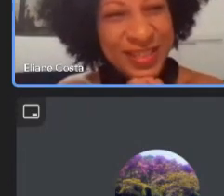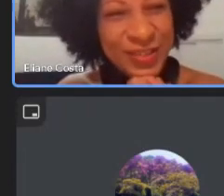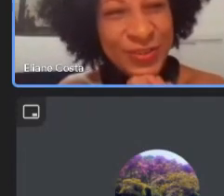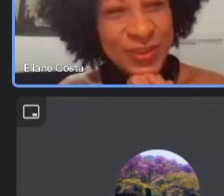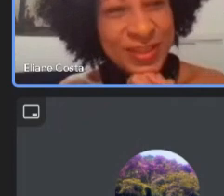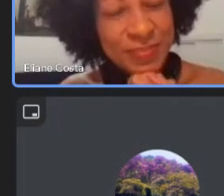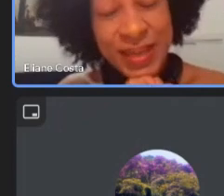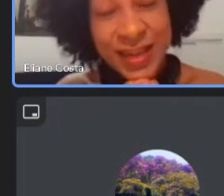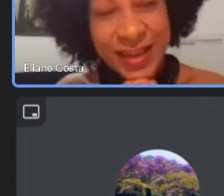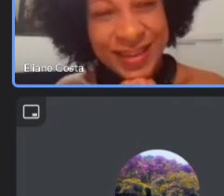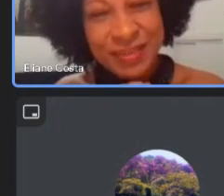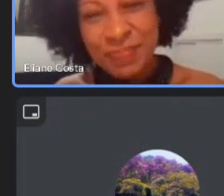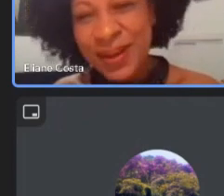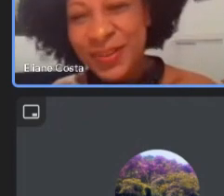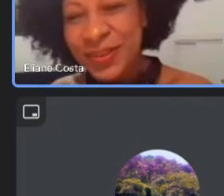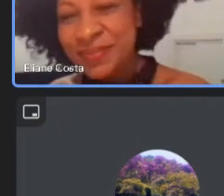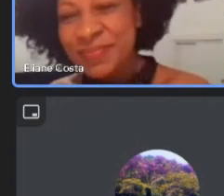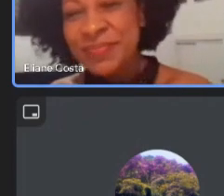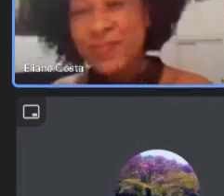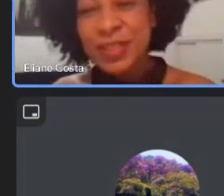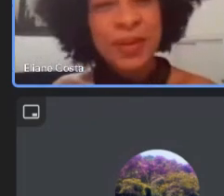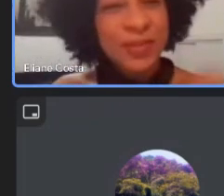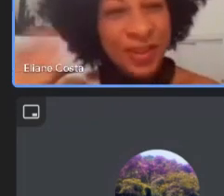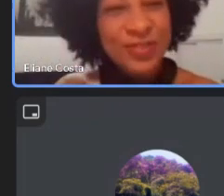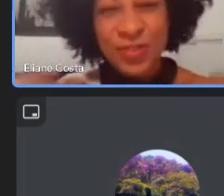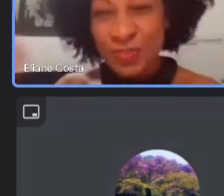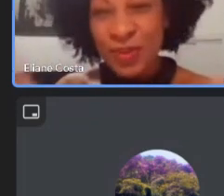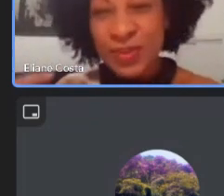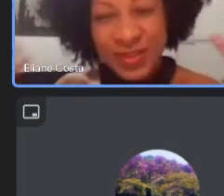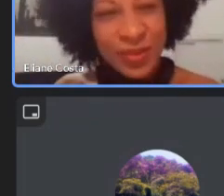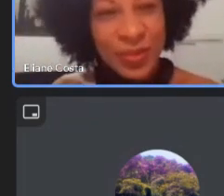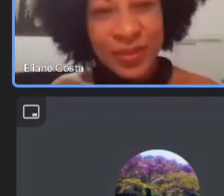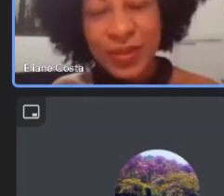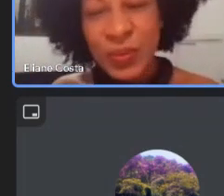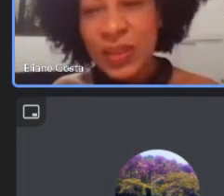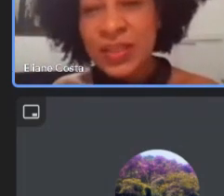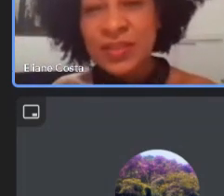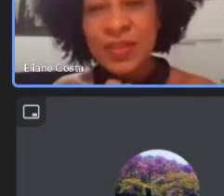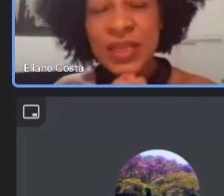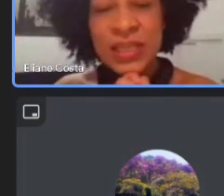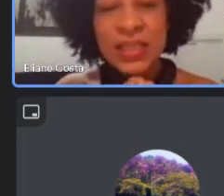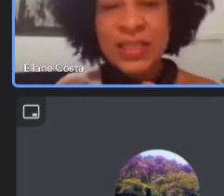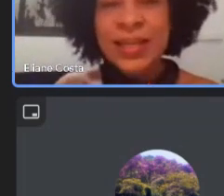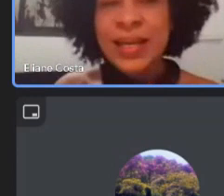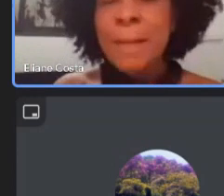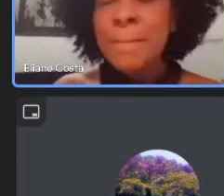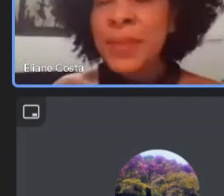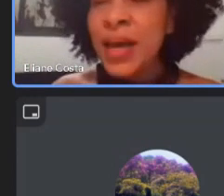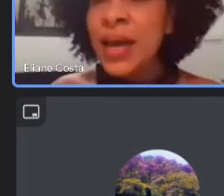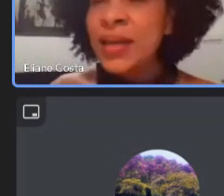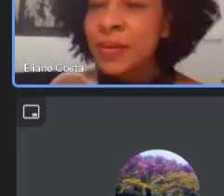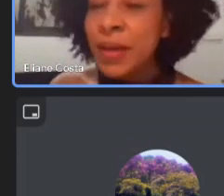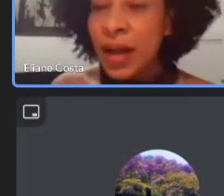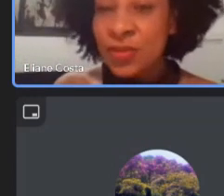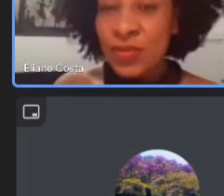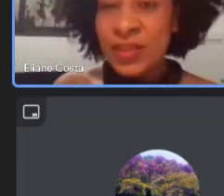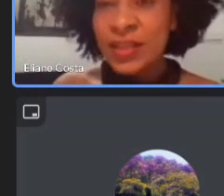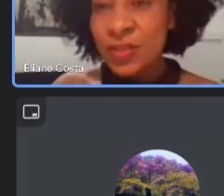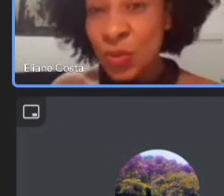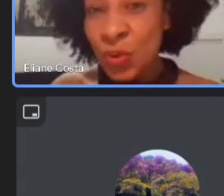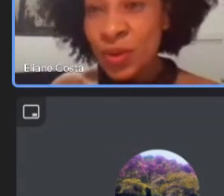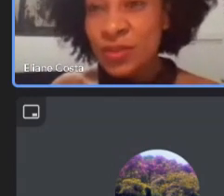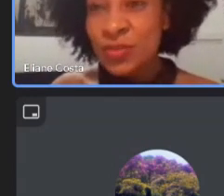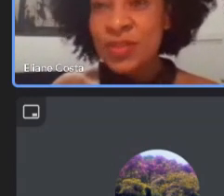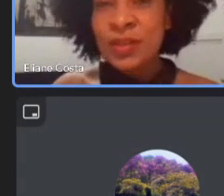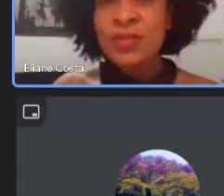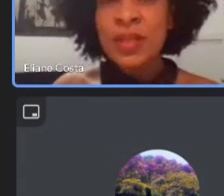com vocês dois obrigada Paula espero que a gente possa se encontrar outras vezes Pierre as suas